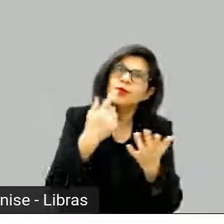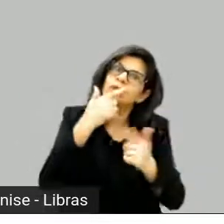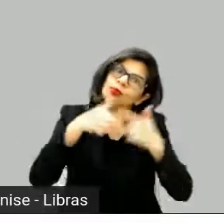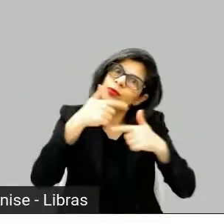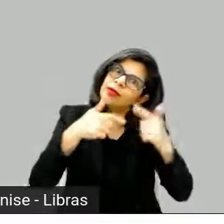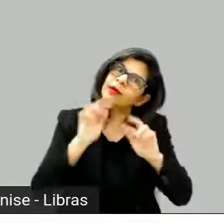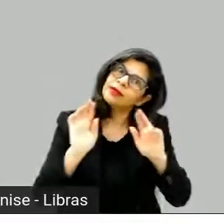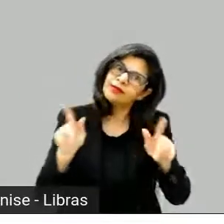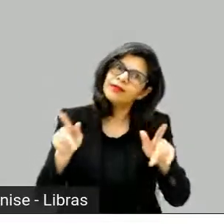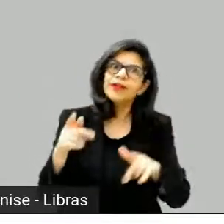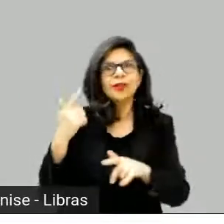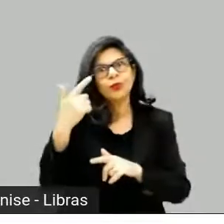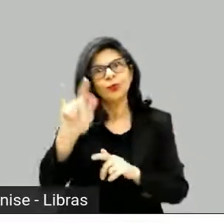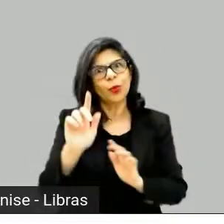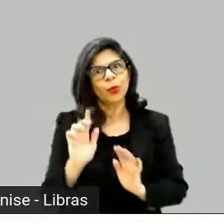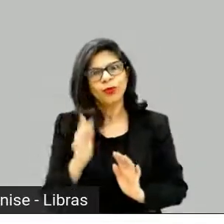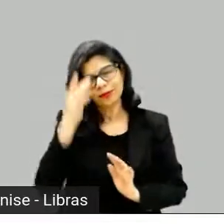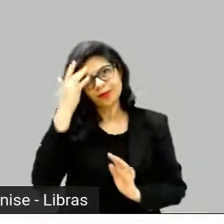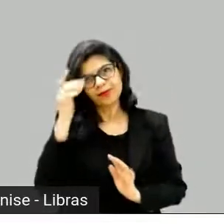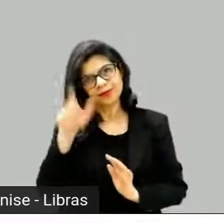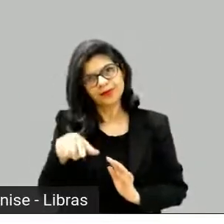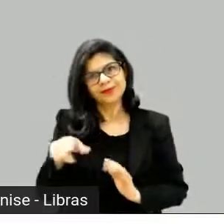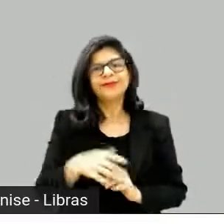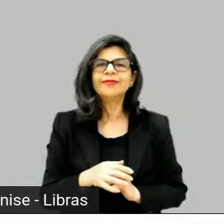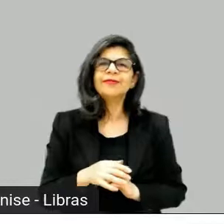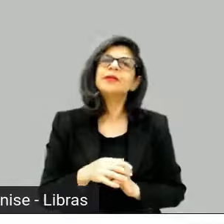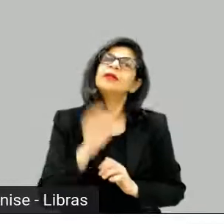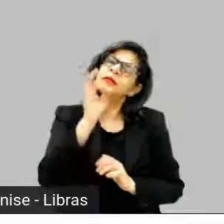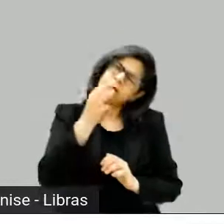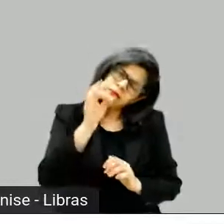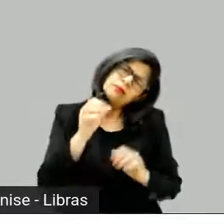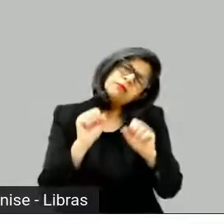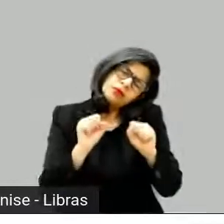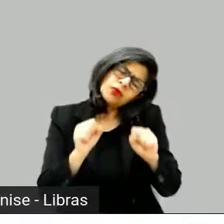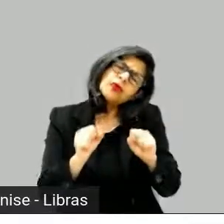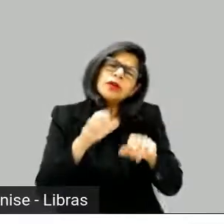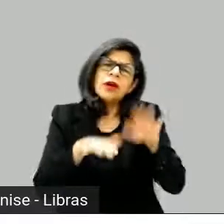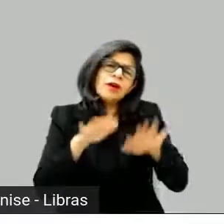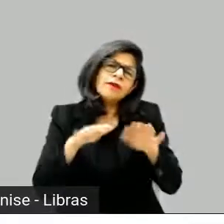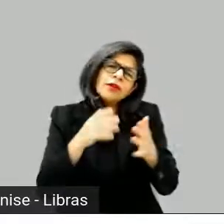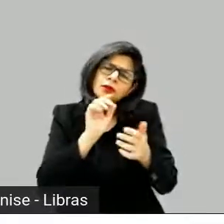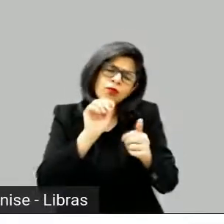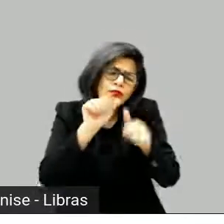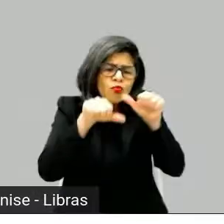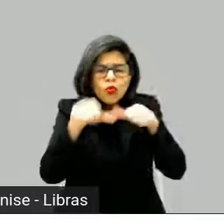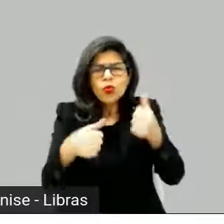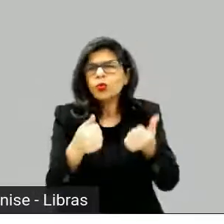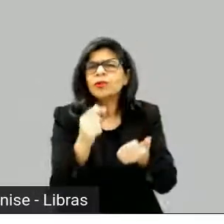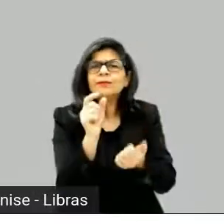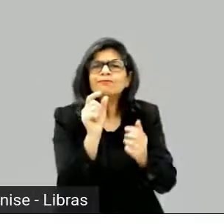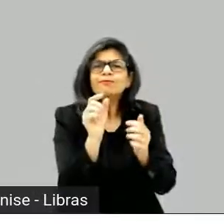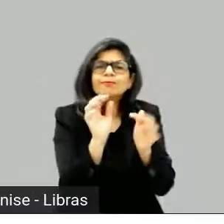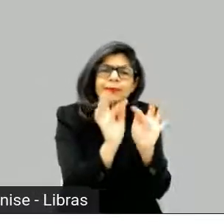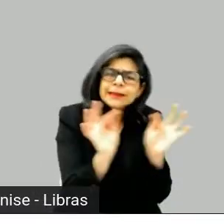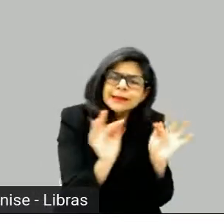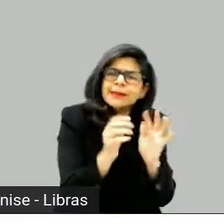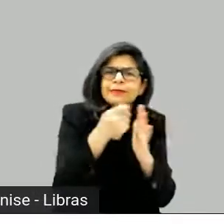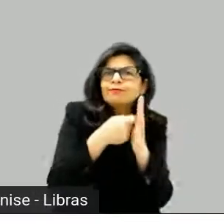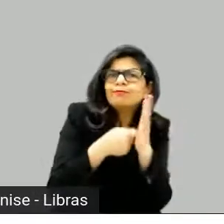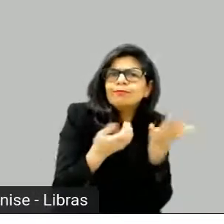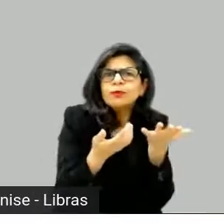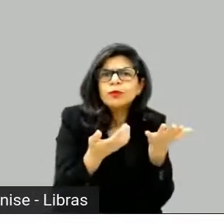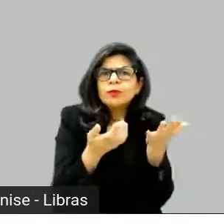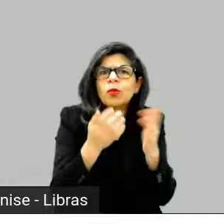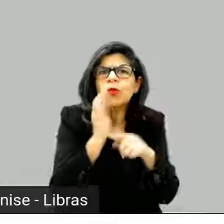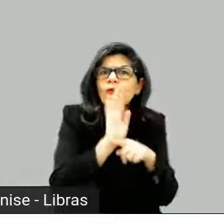claro que pode. Às vezes a gente muda uma coisinha e aí acontece, tem isso. É, total, total. O meu primeiro